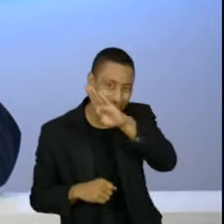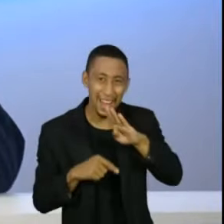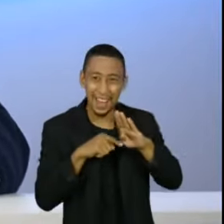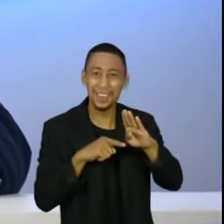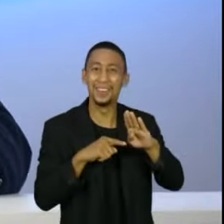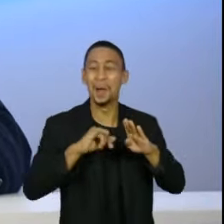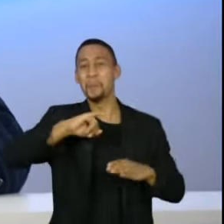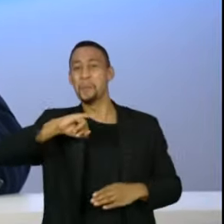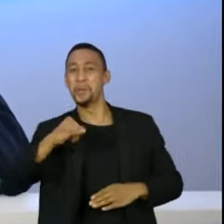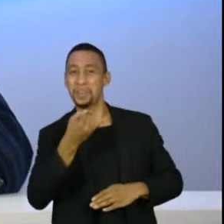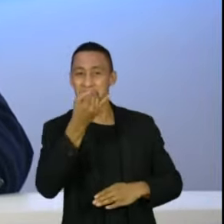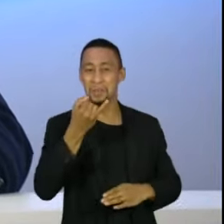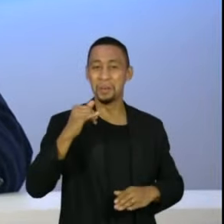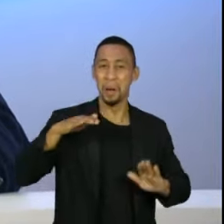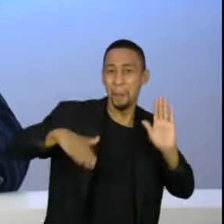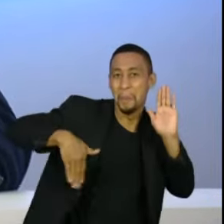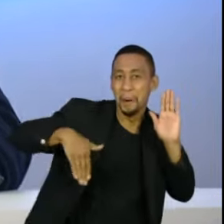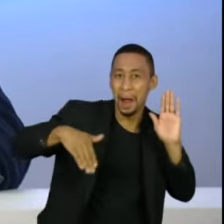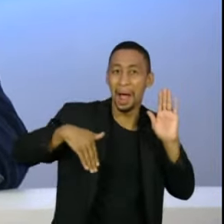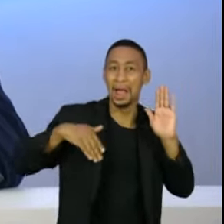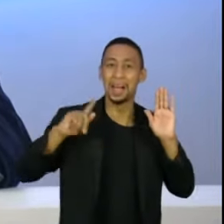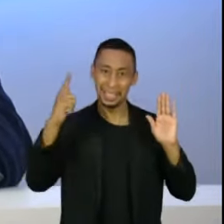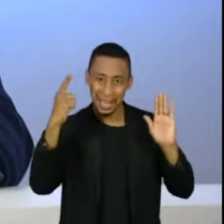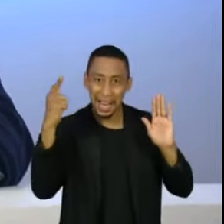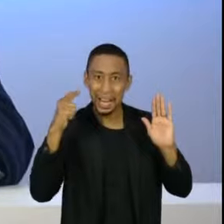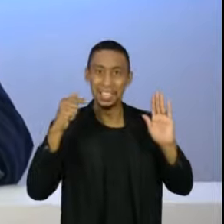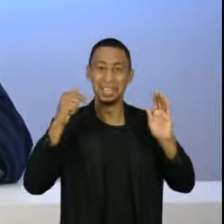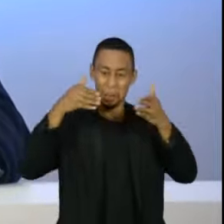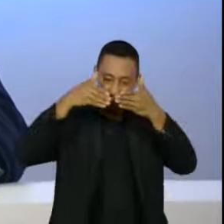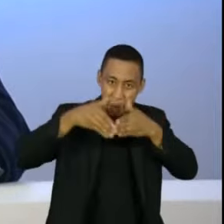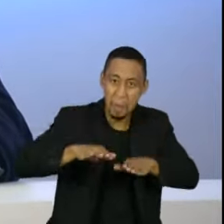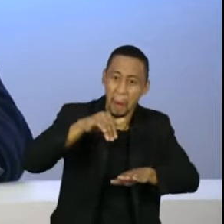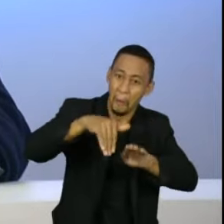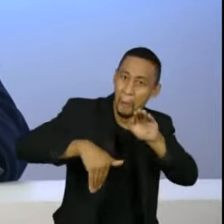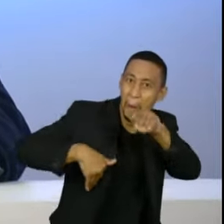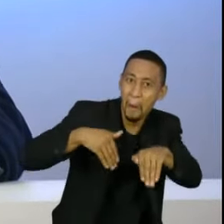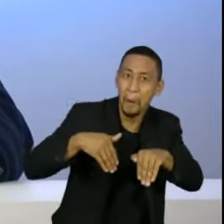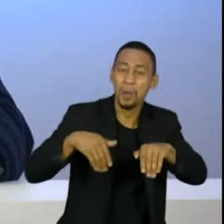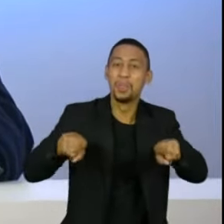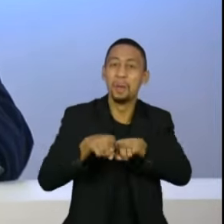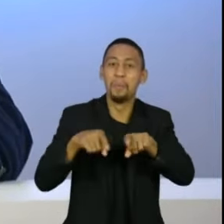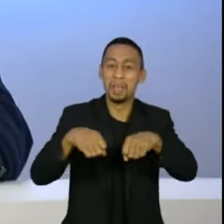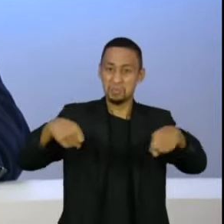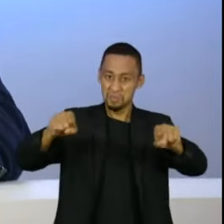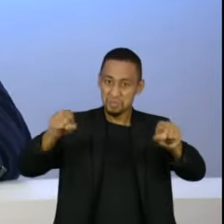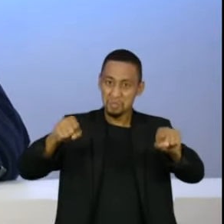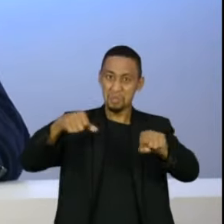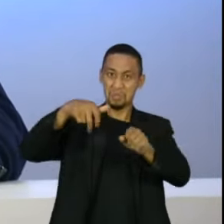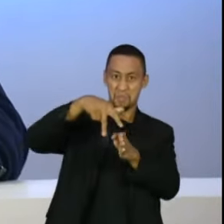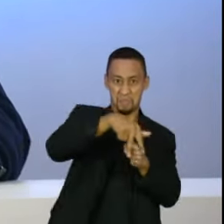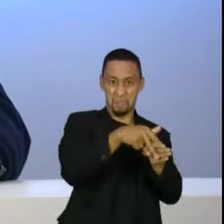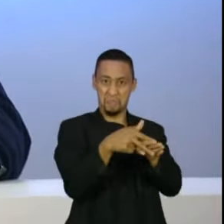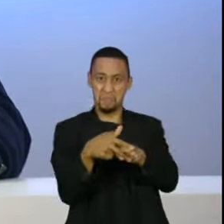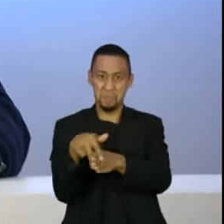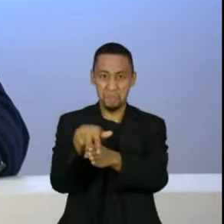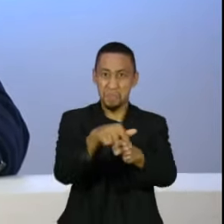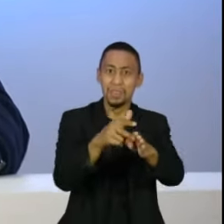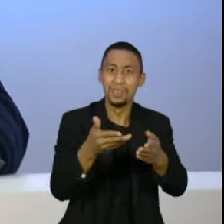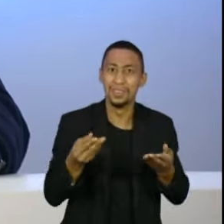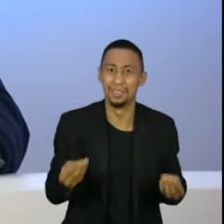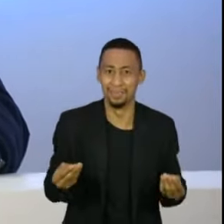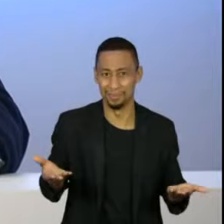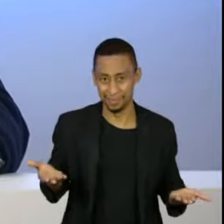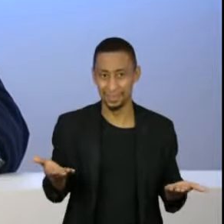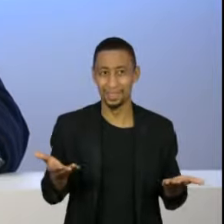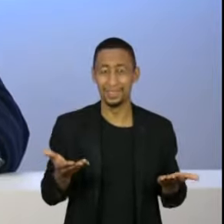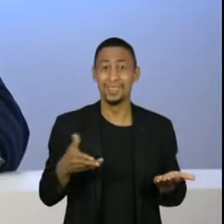máscara e tudo mais. Hoje nós temos, dado da Fiocruz que o senhor tem elogiado tanto, citado tanto, 18 estados com 80%